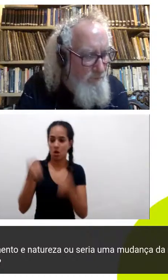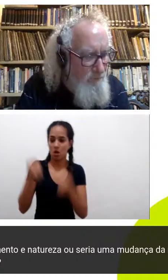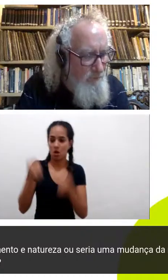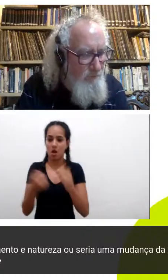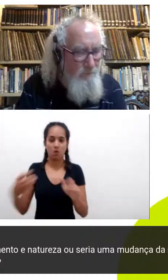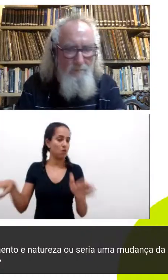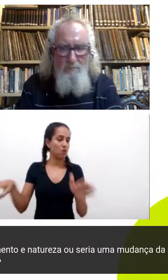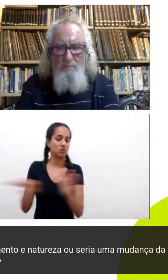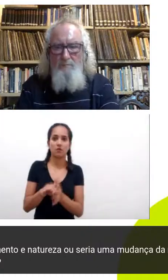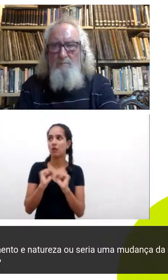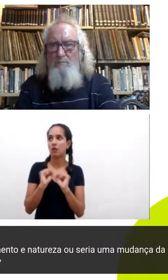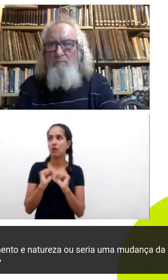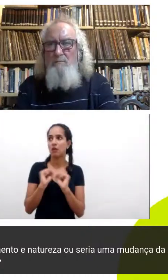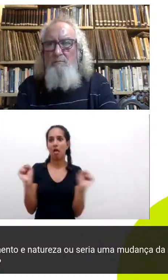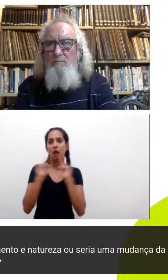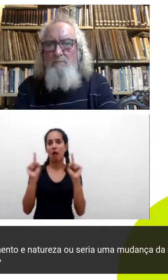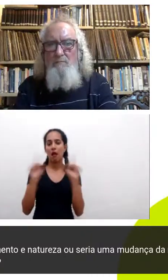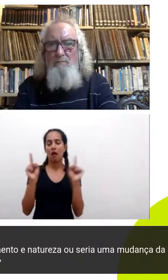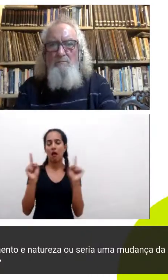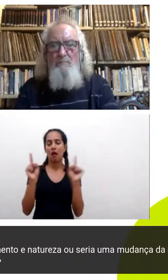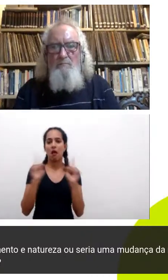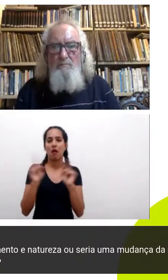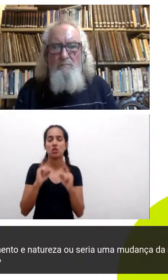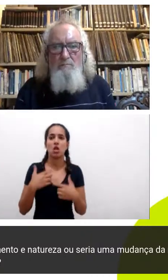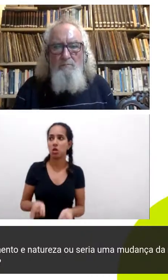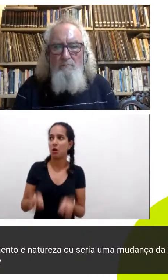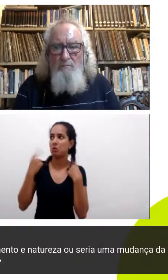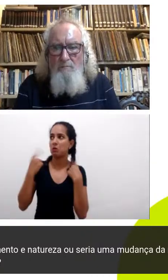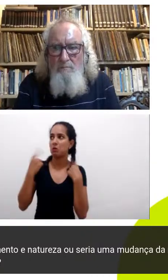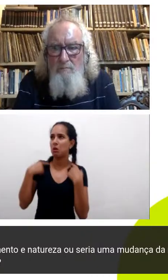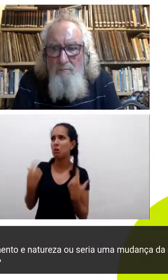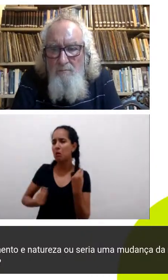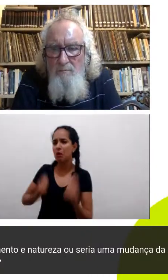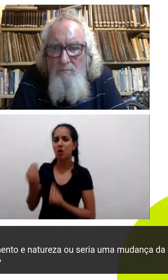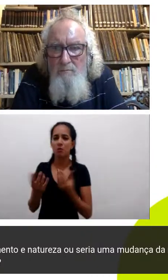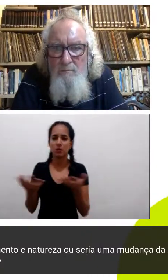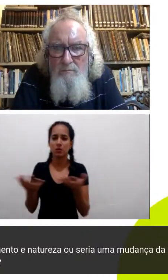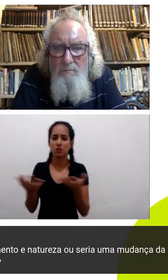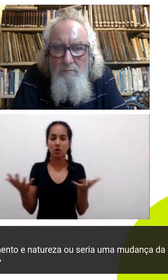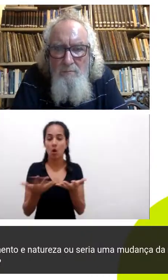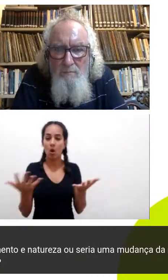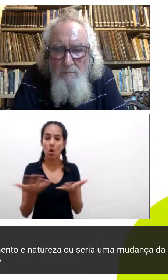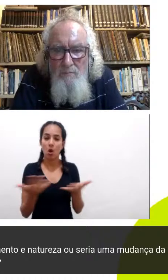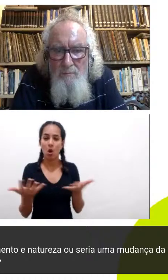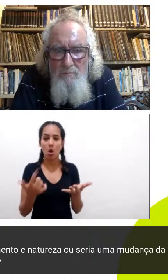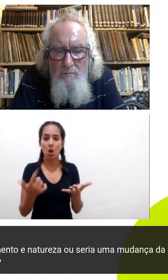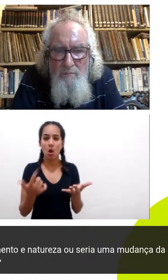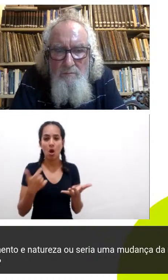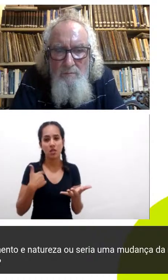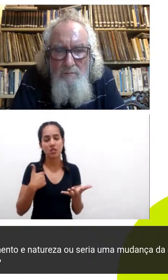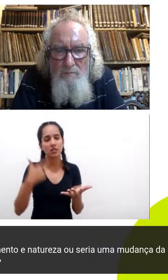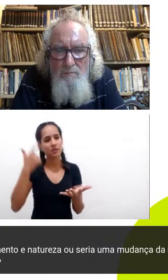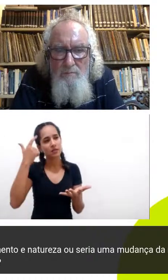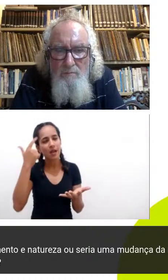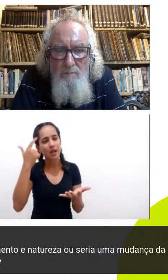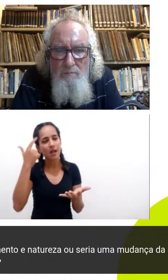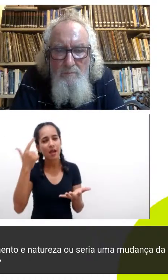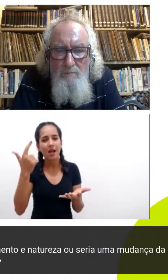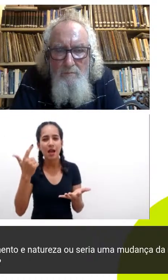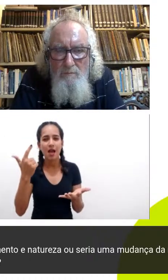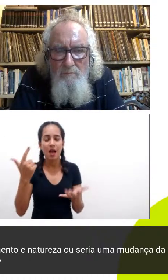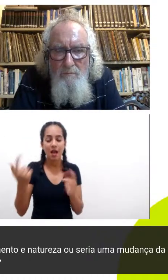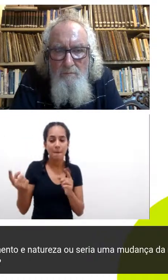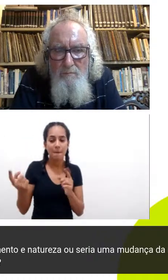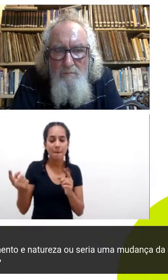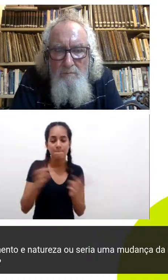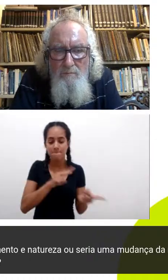etc a gente acha um absurdo hoje a gente pensa a gente tá fazendo uma transição pro design sistêmico né e o design